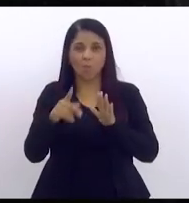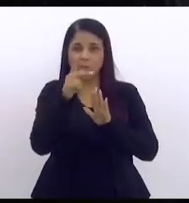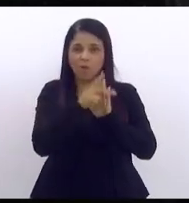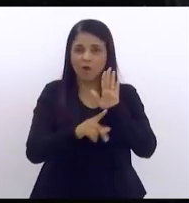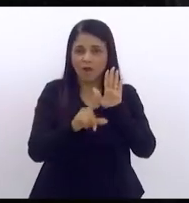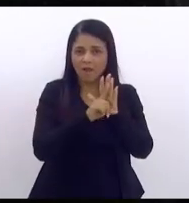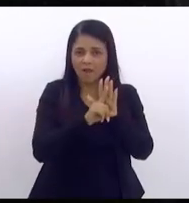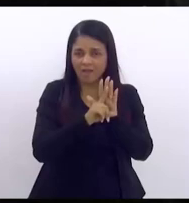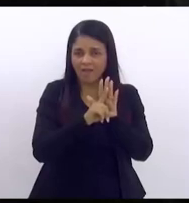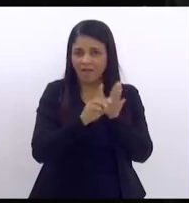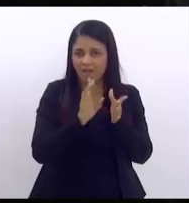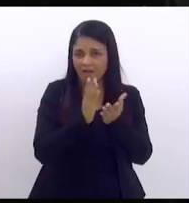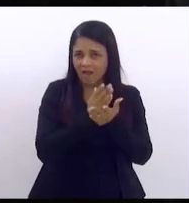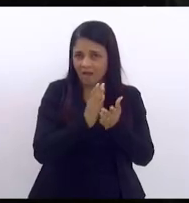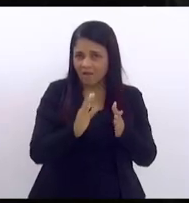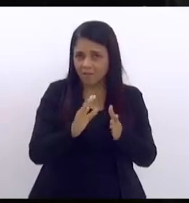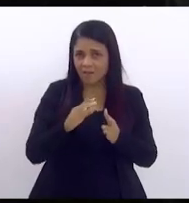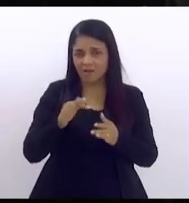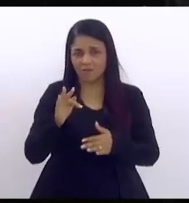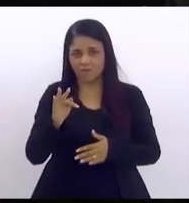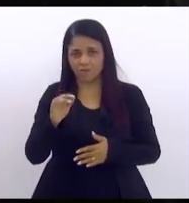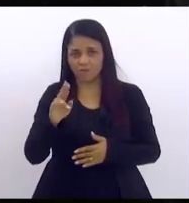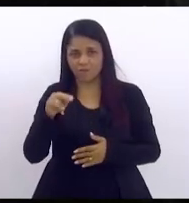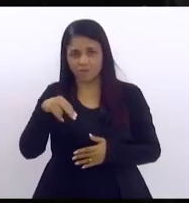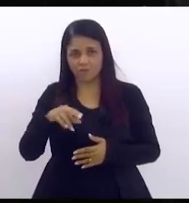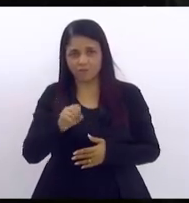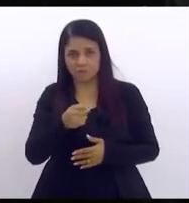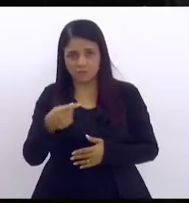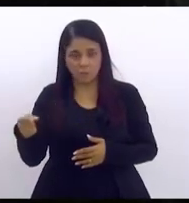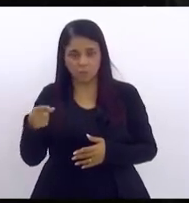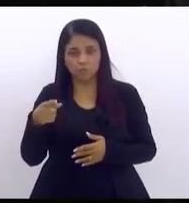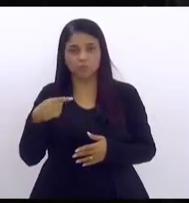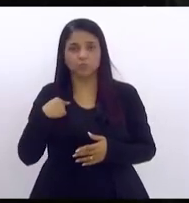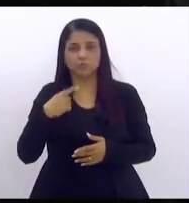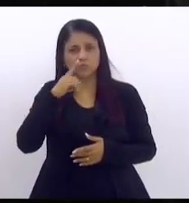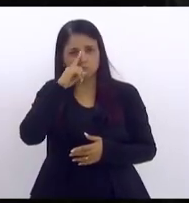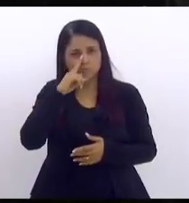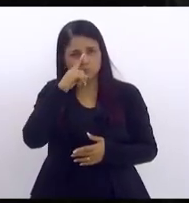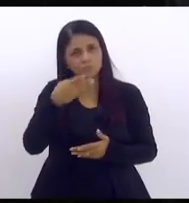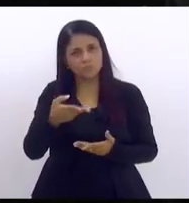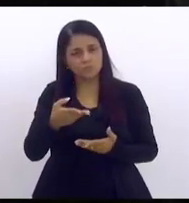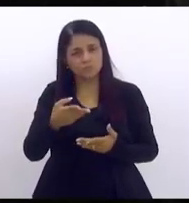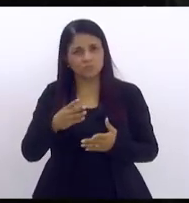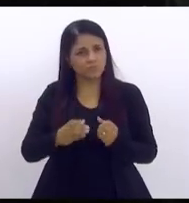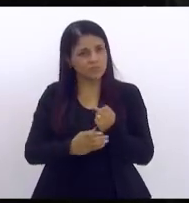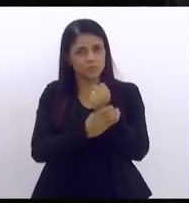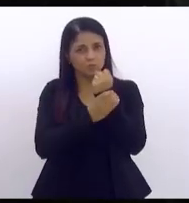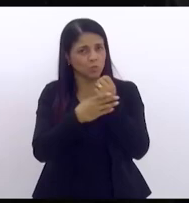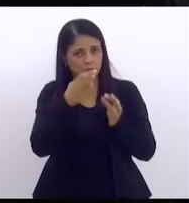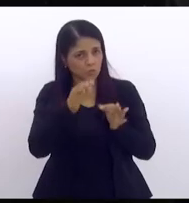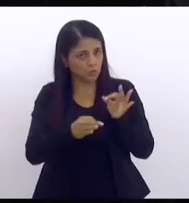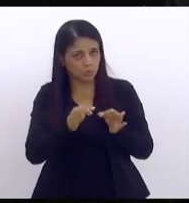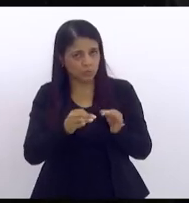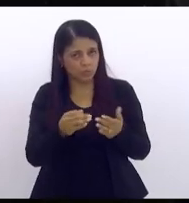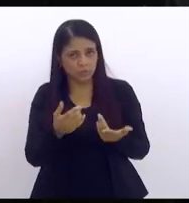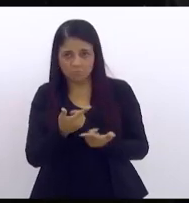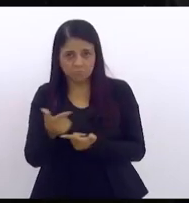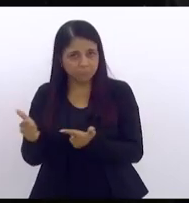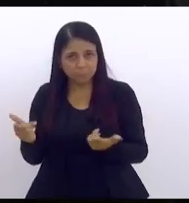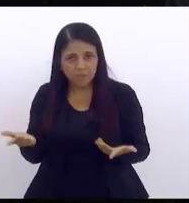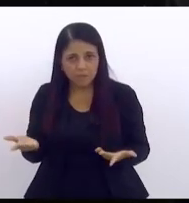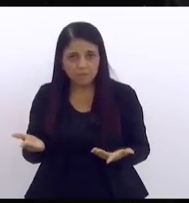e é esse o risco maior não tem mais segurança jurídica para nada então senhor presidente